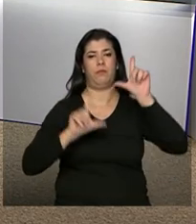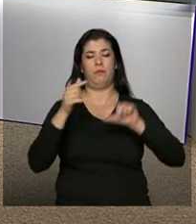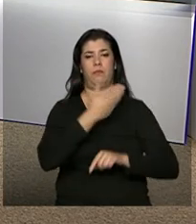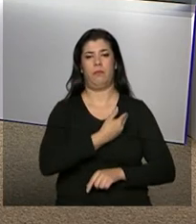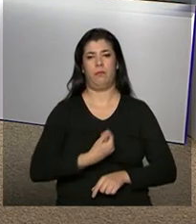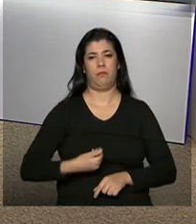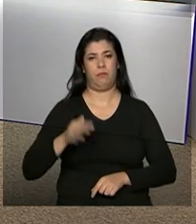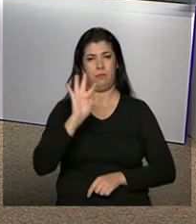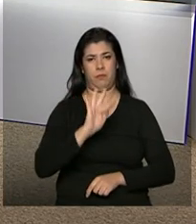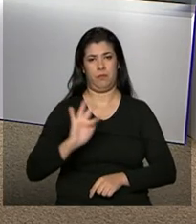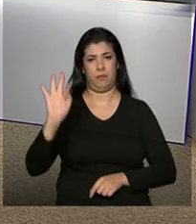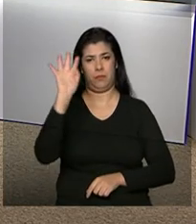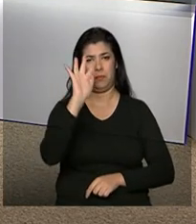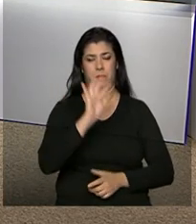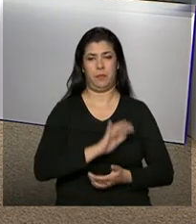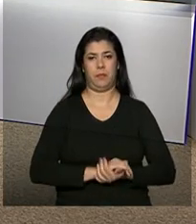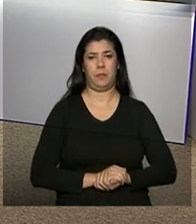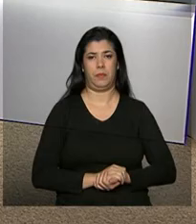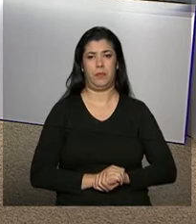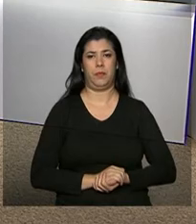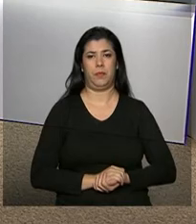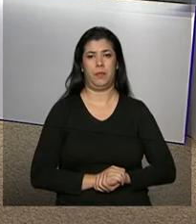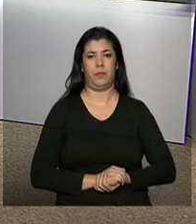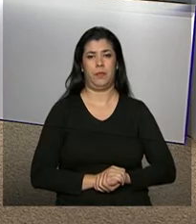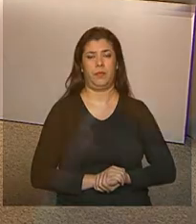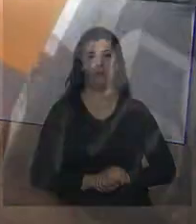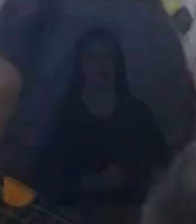a gente, NBR e a TV do Governo Federal.